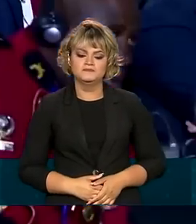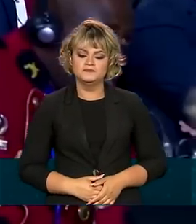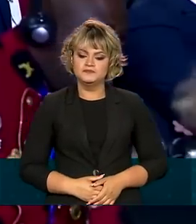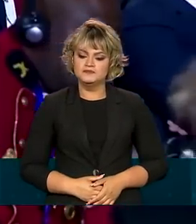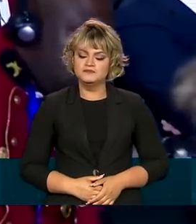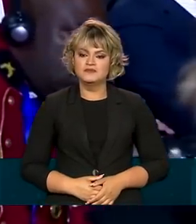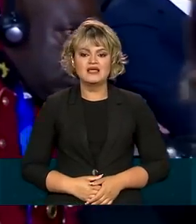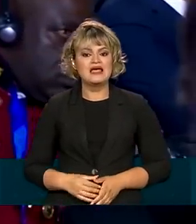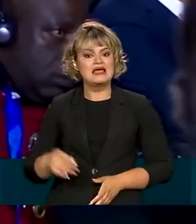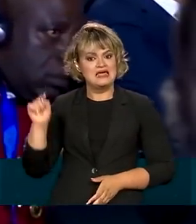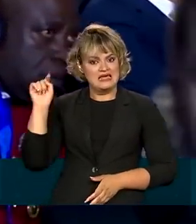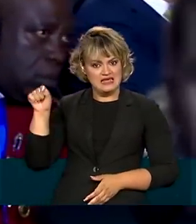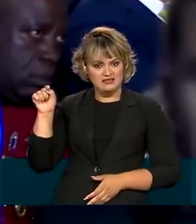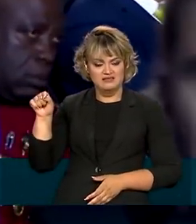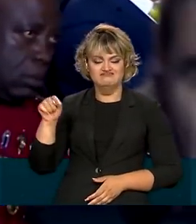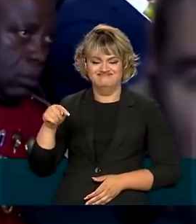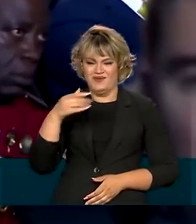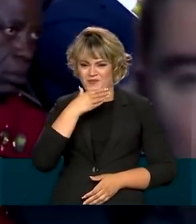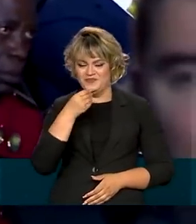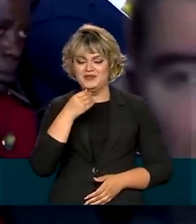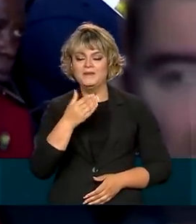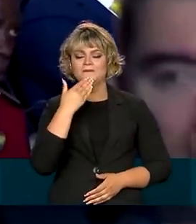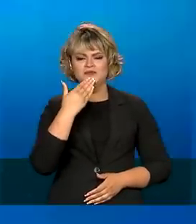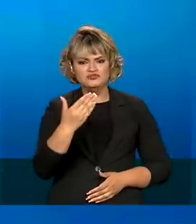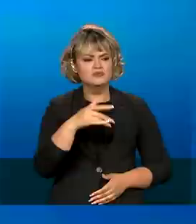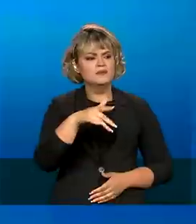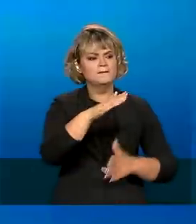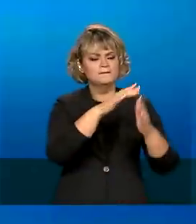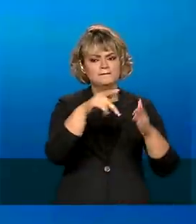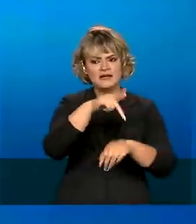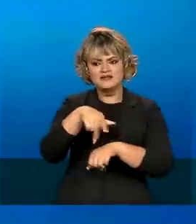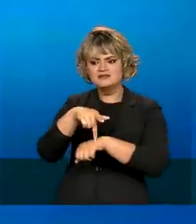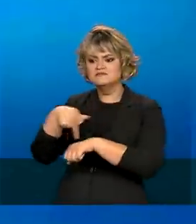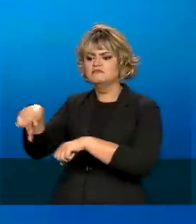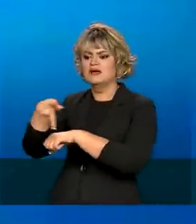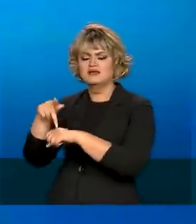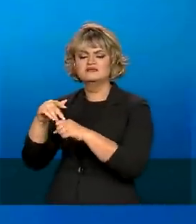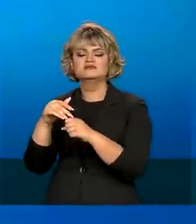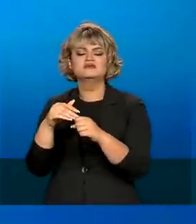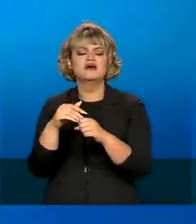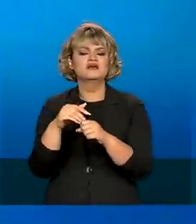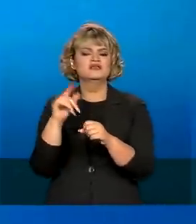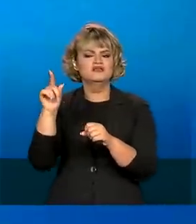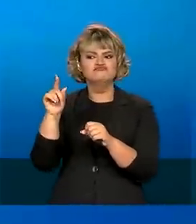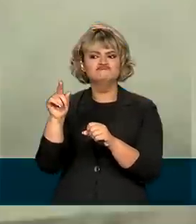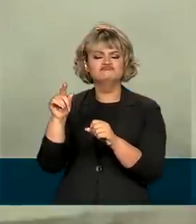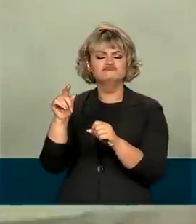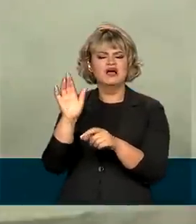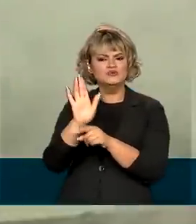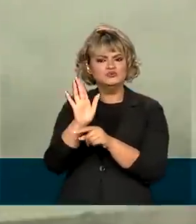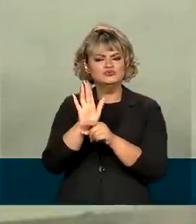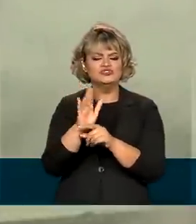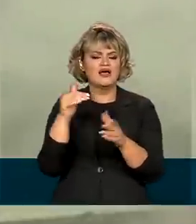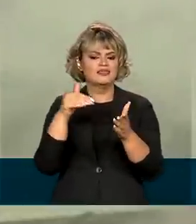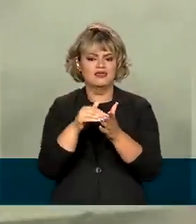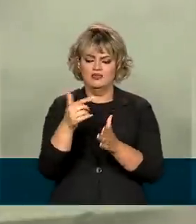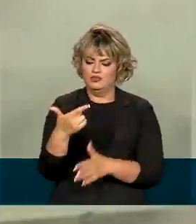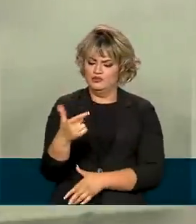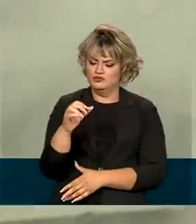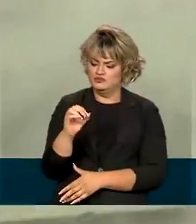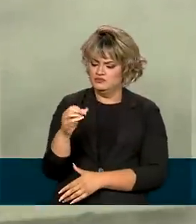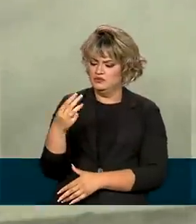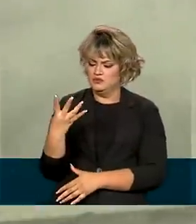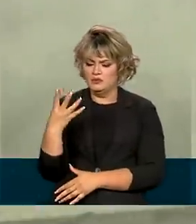O secretário-geral também pediu aos países que concordem em eliminar gradualmente, até 2040,